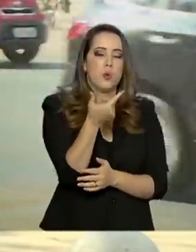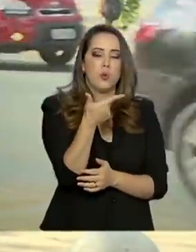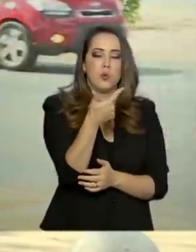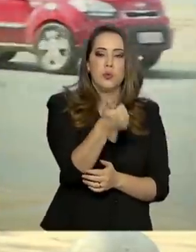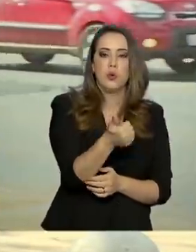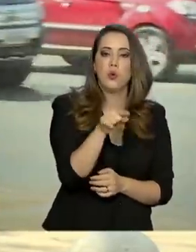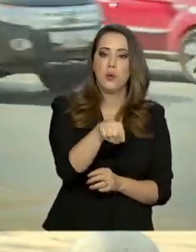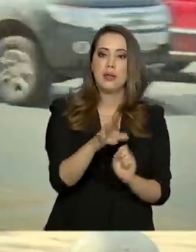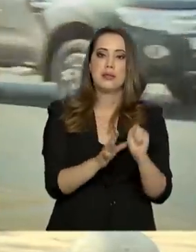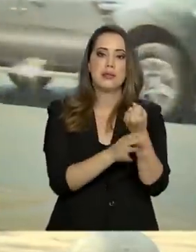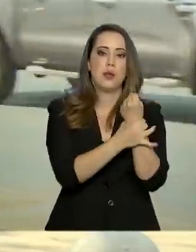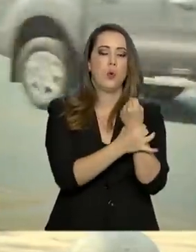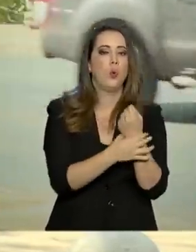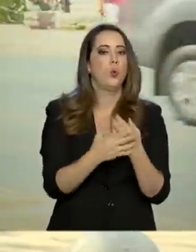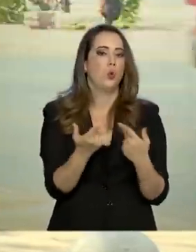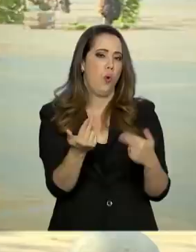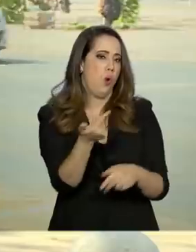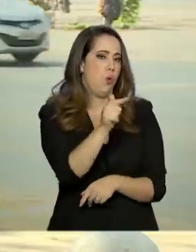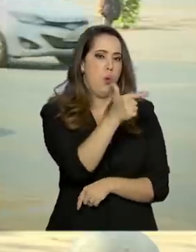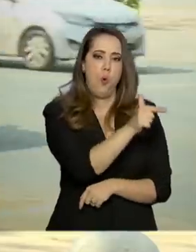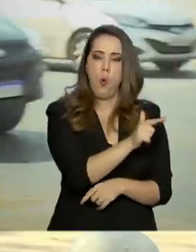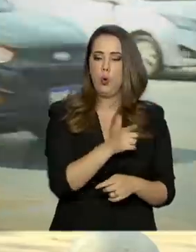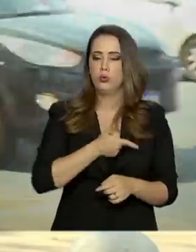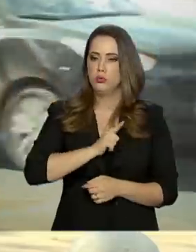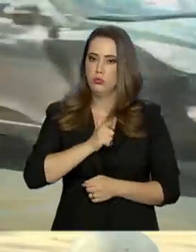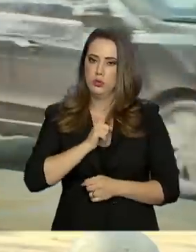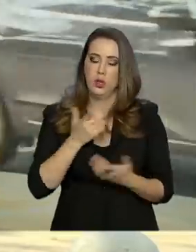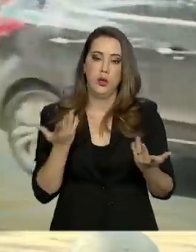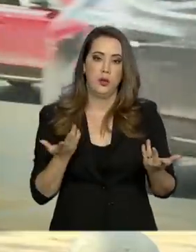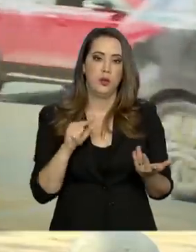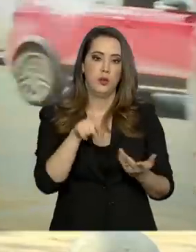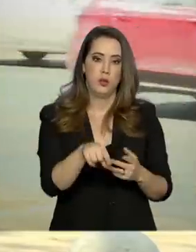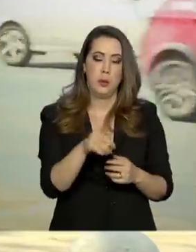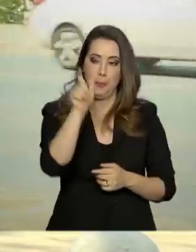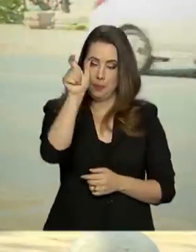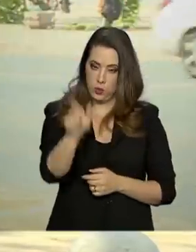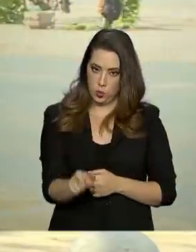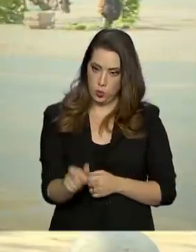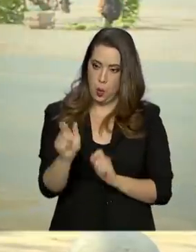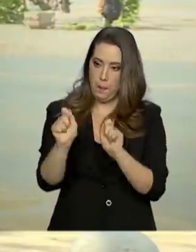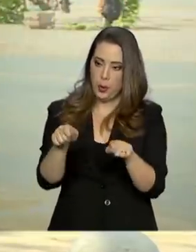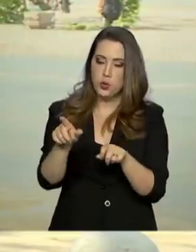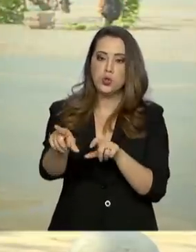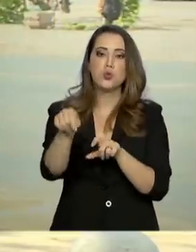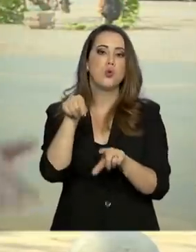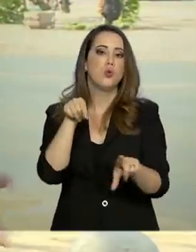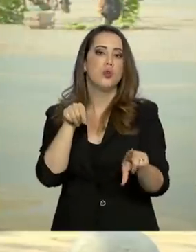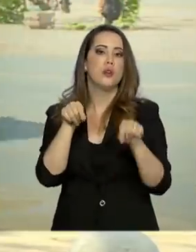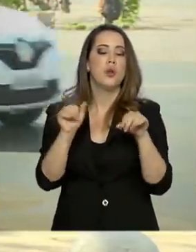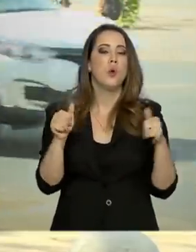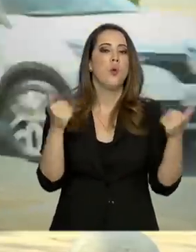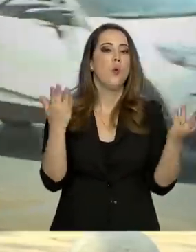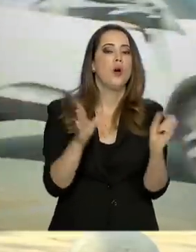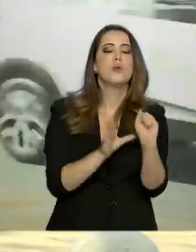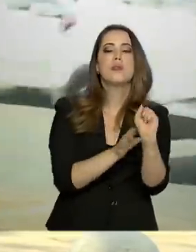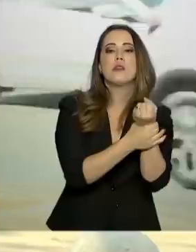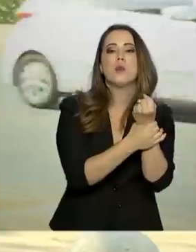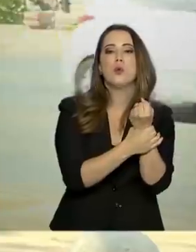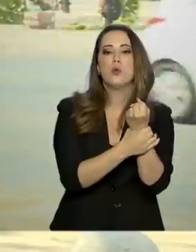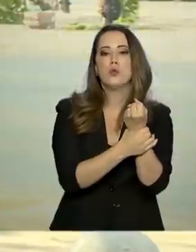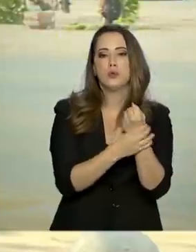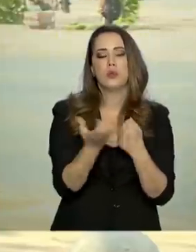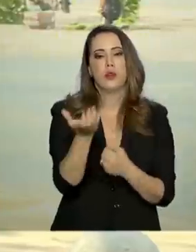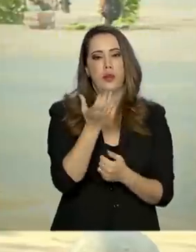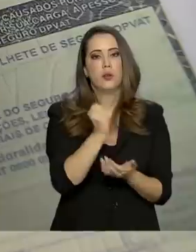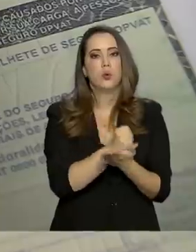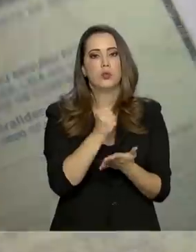ser um produto de seguro como outro qualquer existente no mercado. O motorista vai poder escolher qual seguradora ele vai